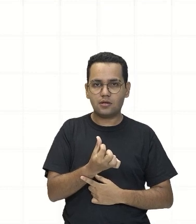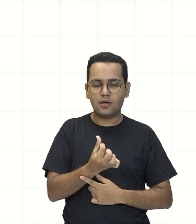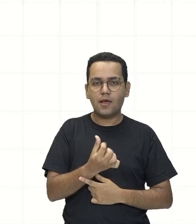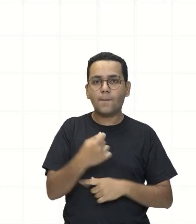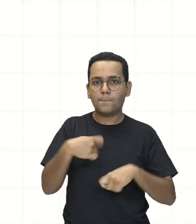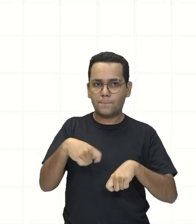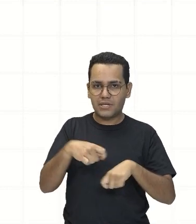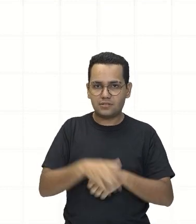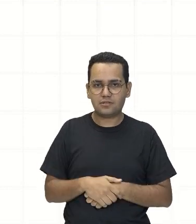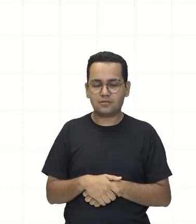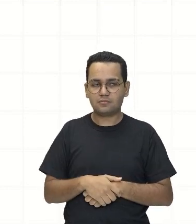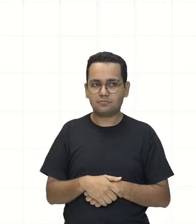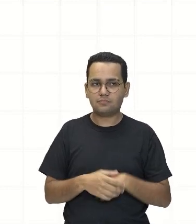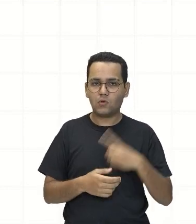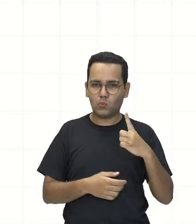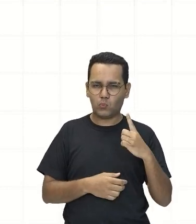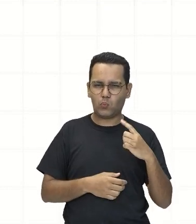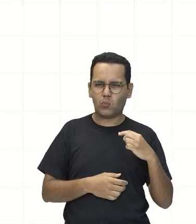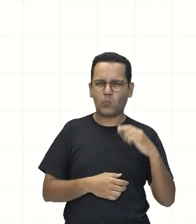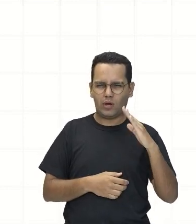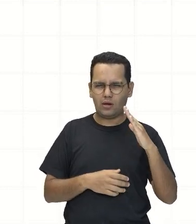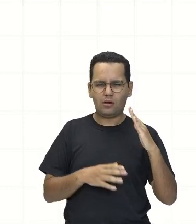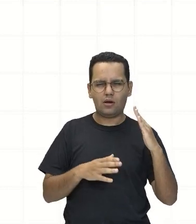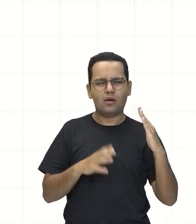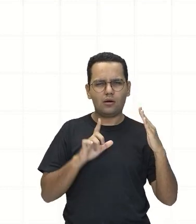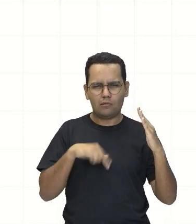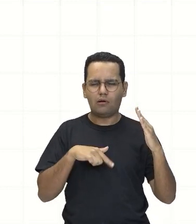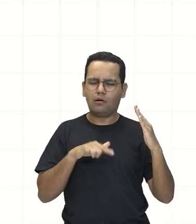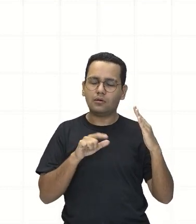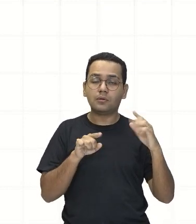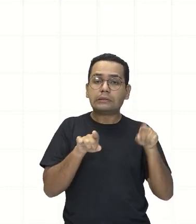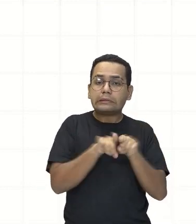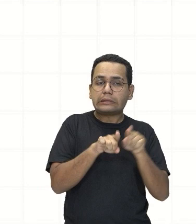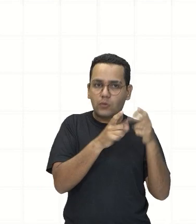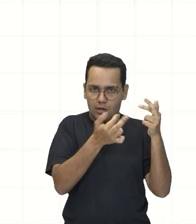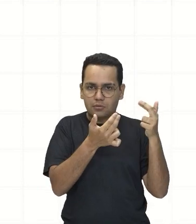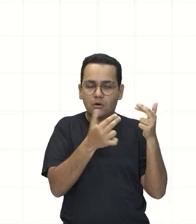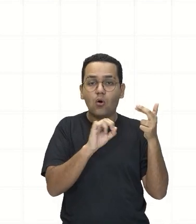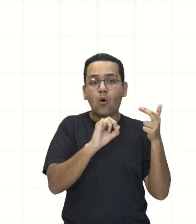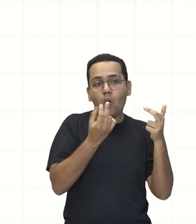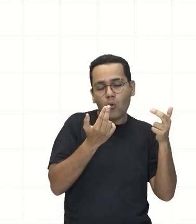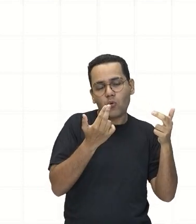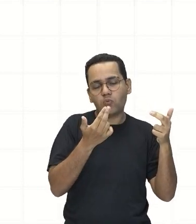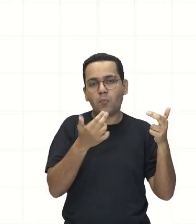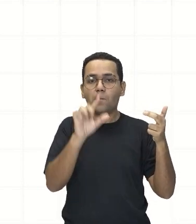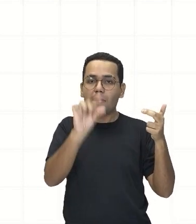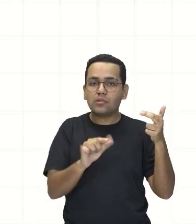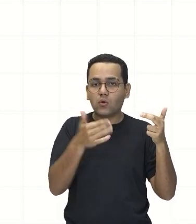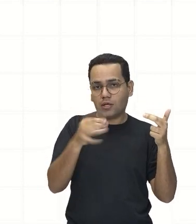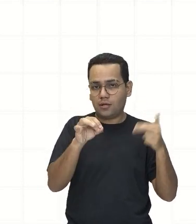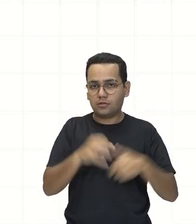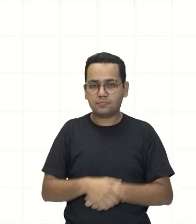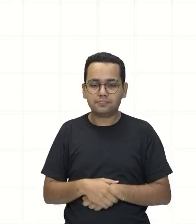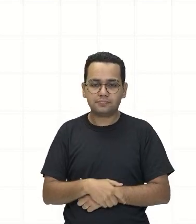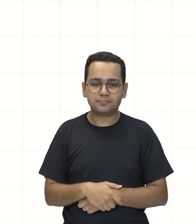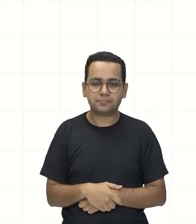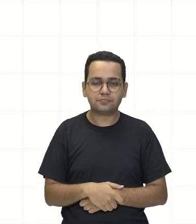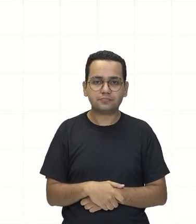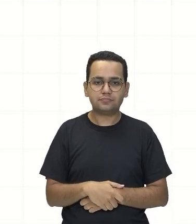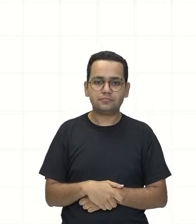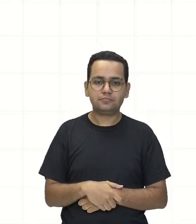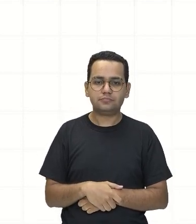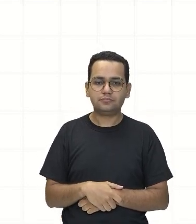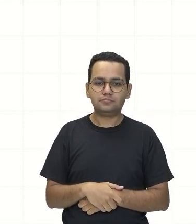Maior ou igual que 1 E menor que 10 Então eu posso colocar 4,6 Ora Fazendo a